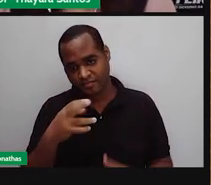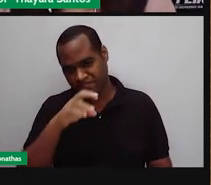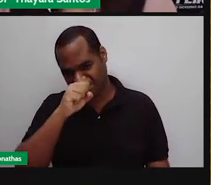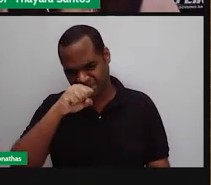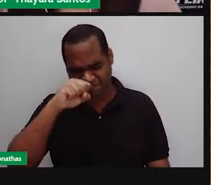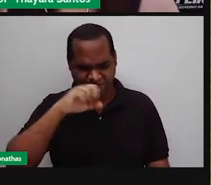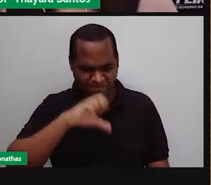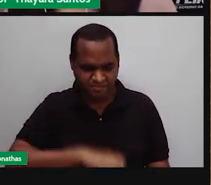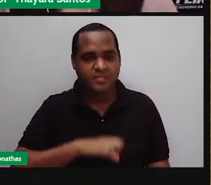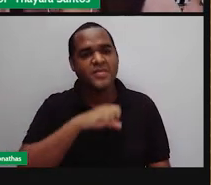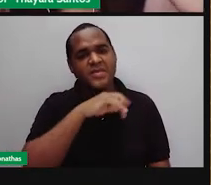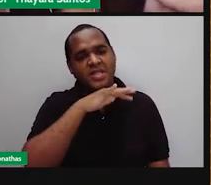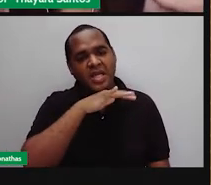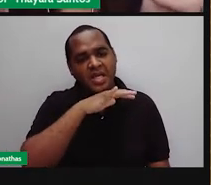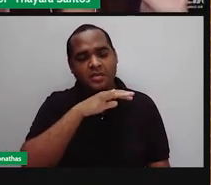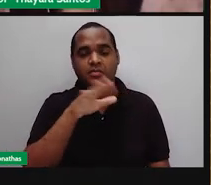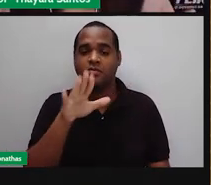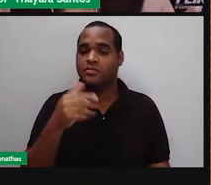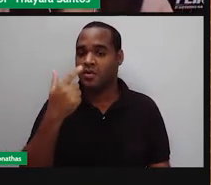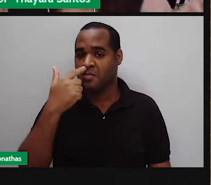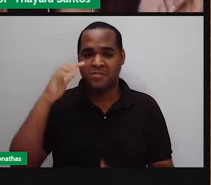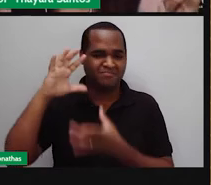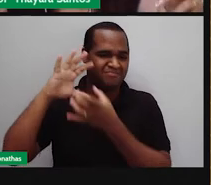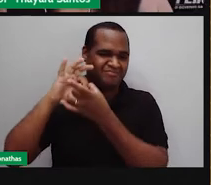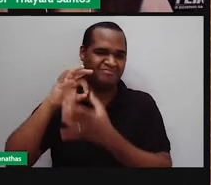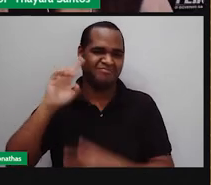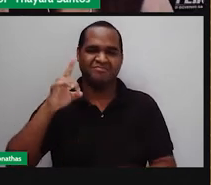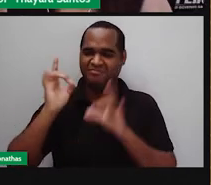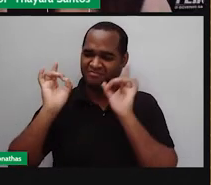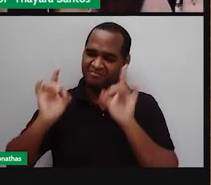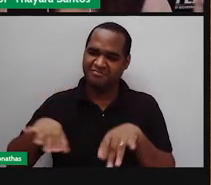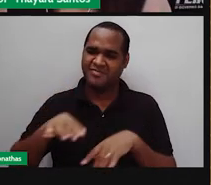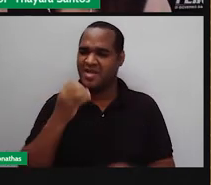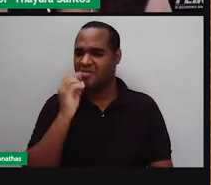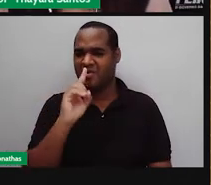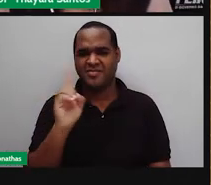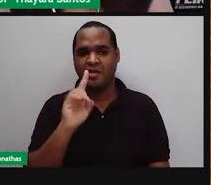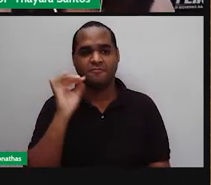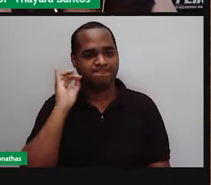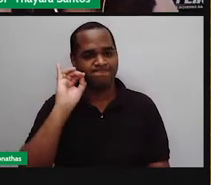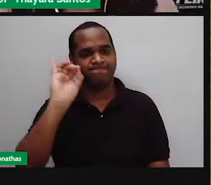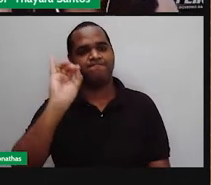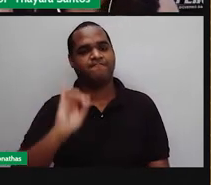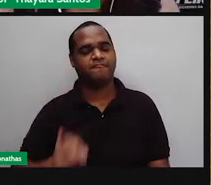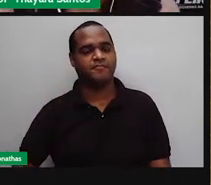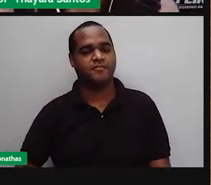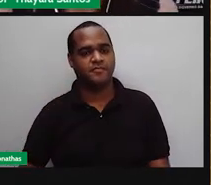ruim, cheiro de uma coisa podre, nosso cérebro já manda mensagem. Hum, joga isso fora, que isso aí não está legal.